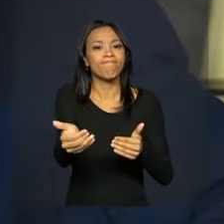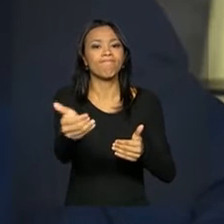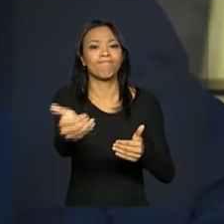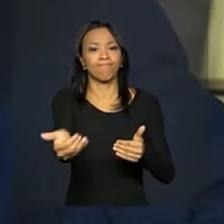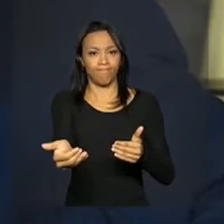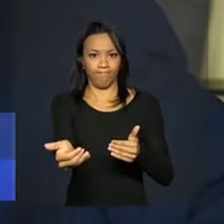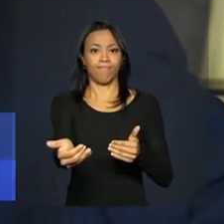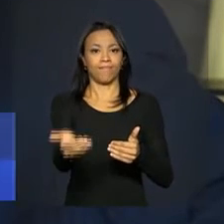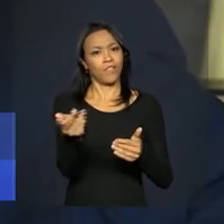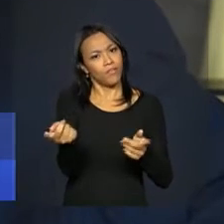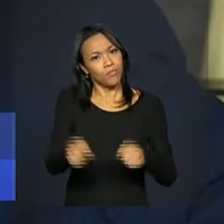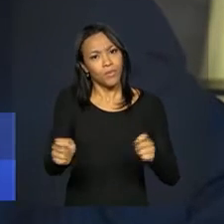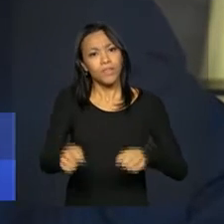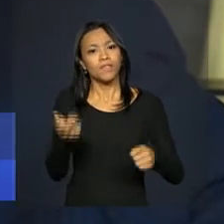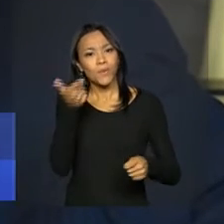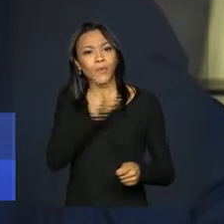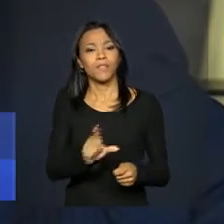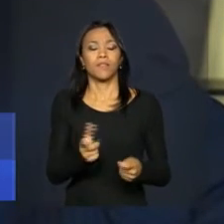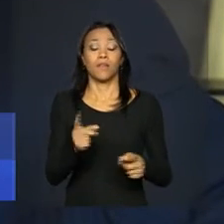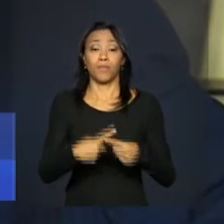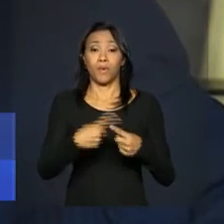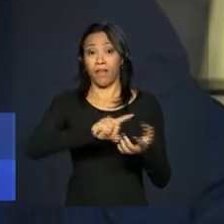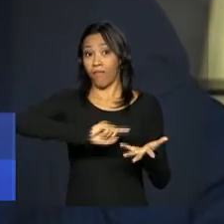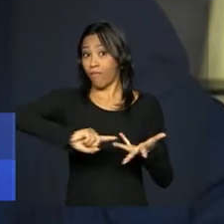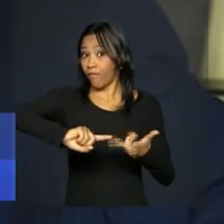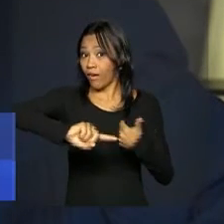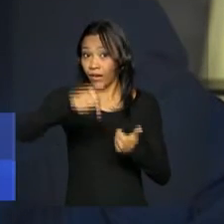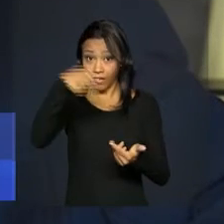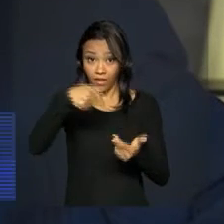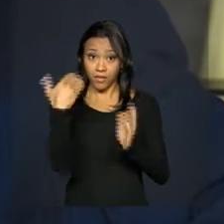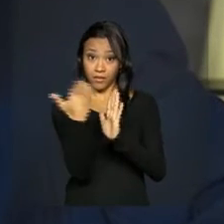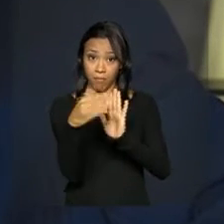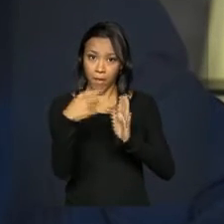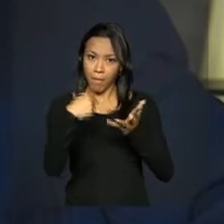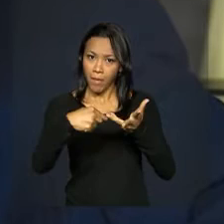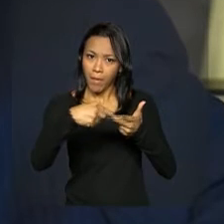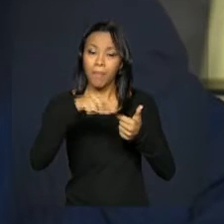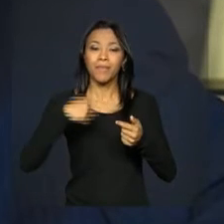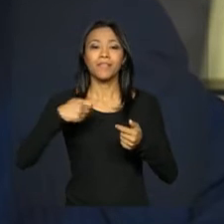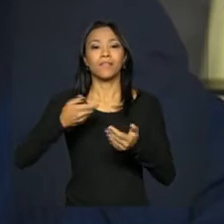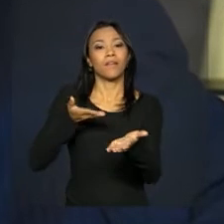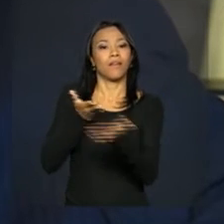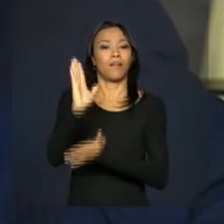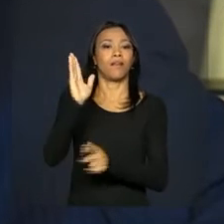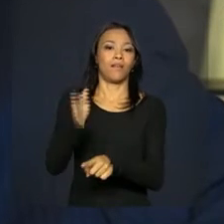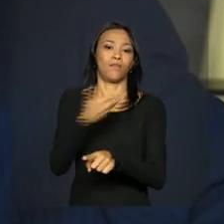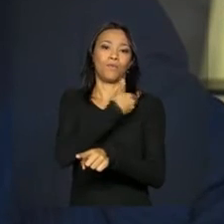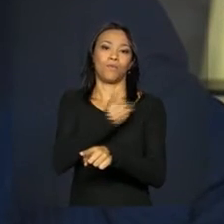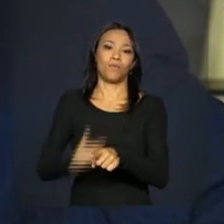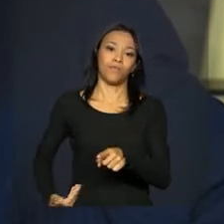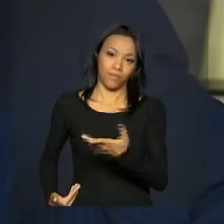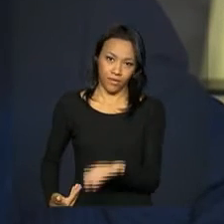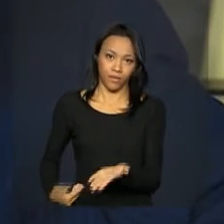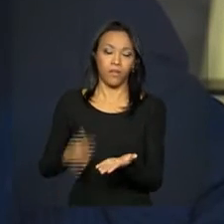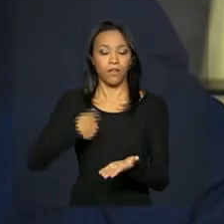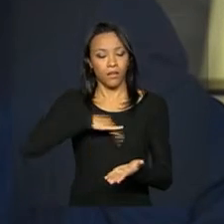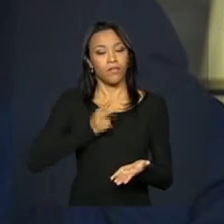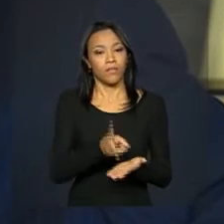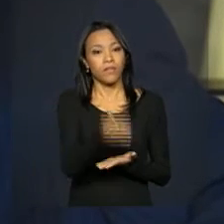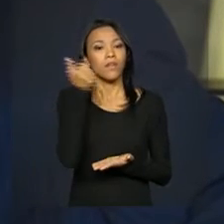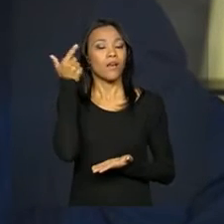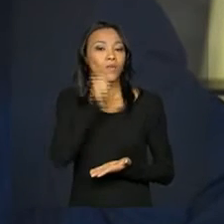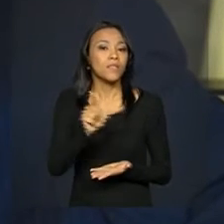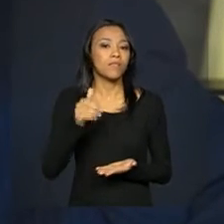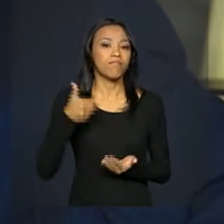na velocidade que foi possível se avançar, porque várias dessas decisões têm que ter aprovação política. E nós vamos continuar avançando na direção